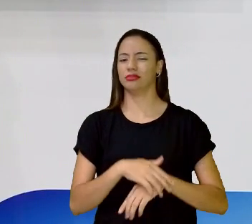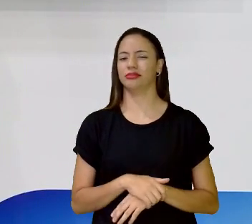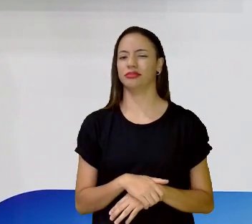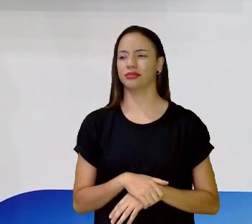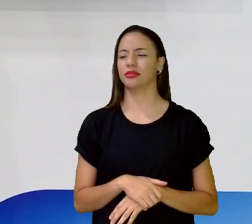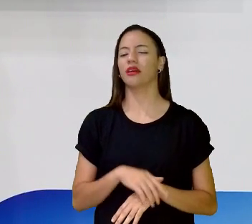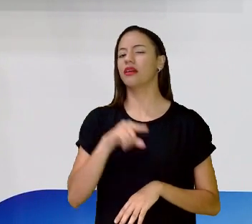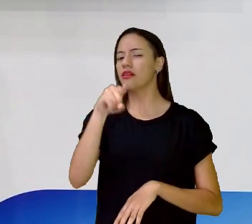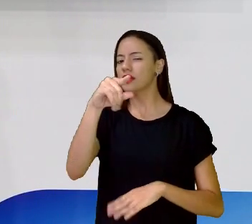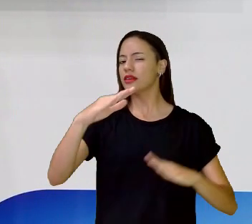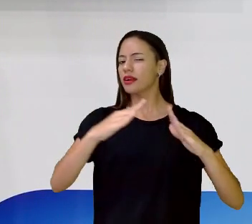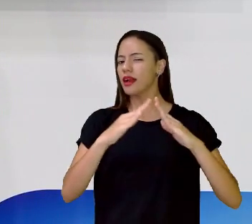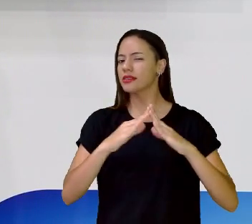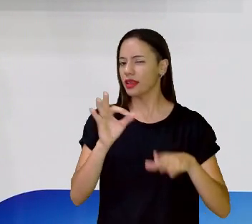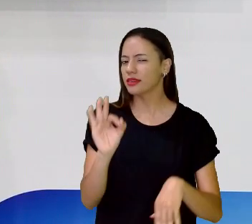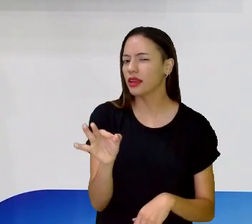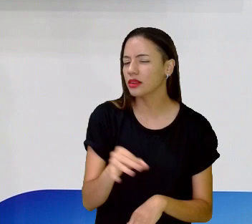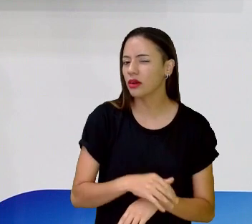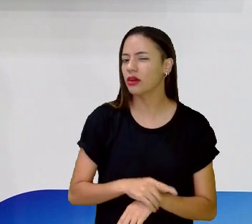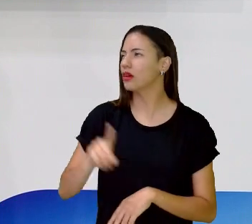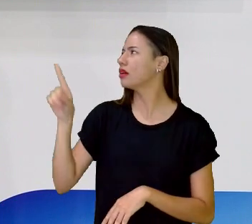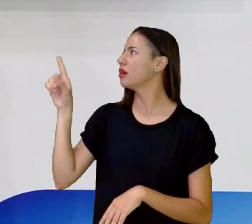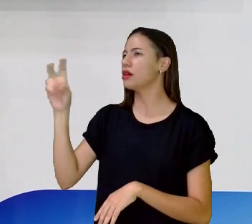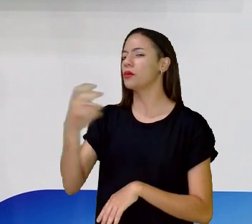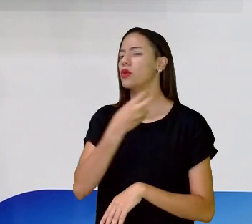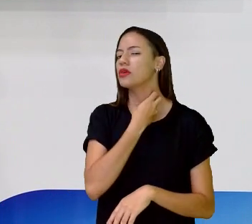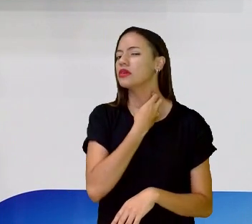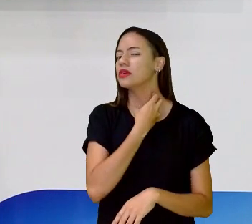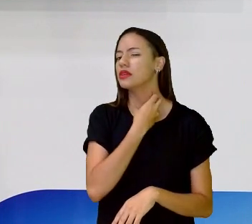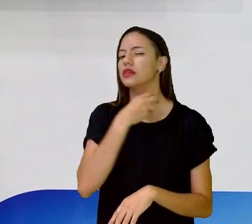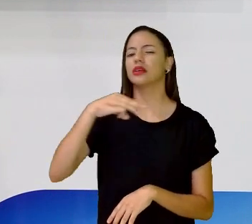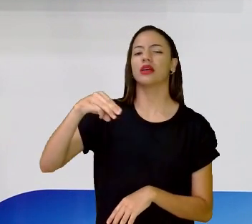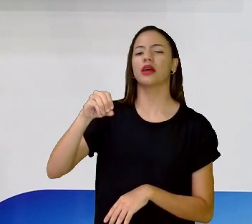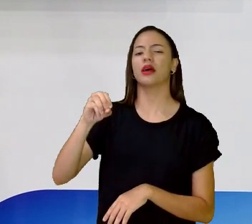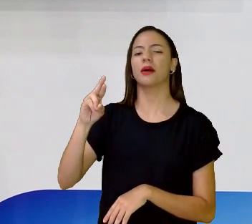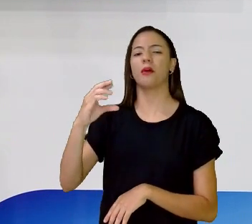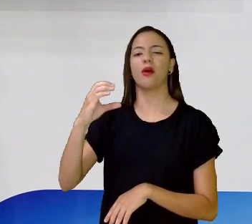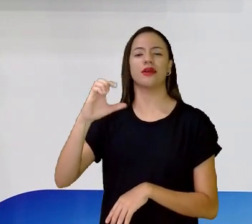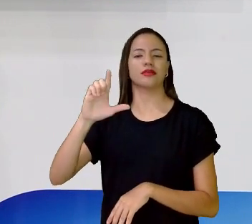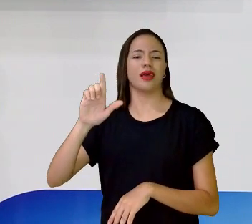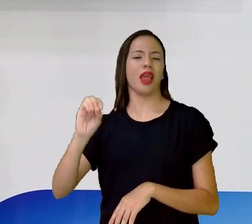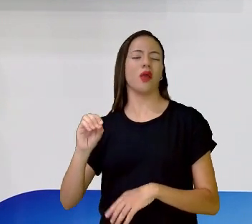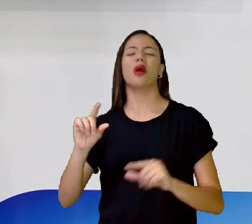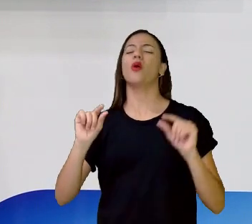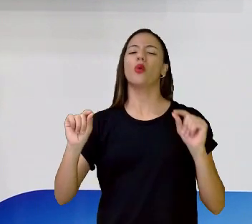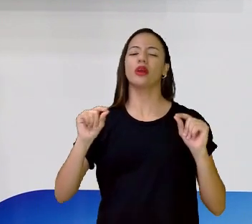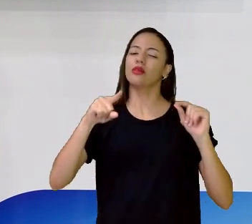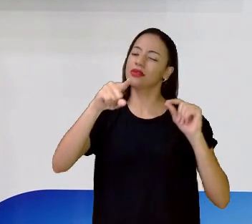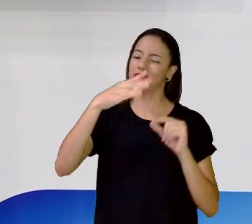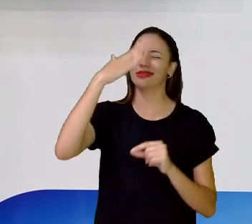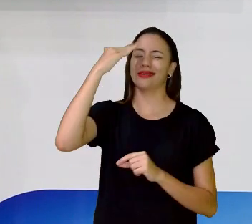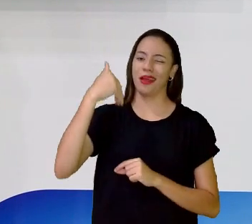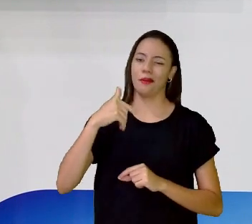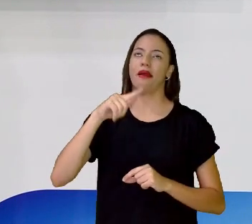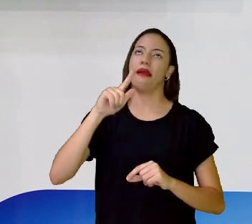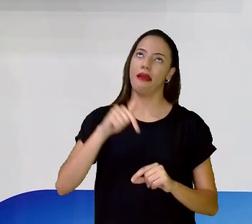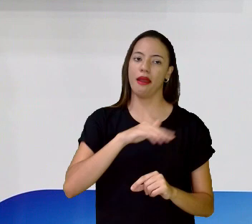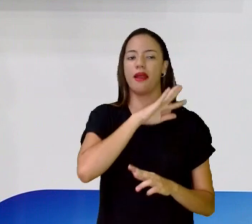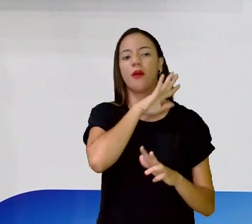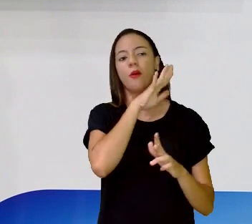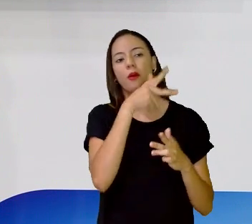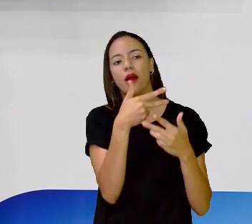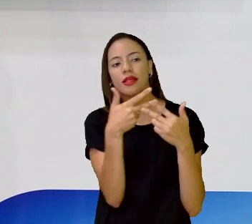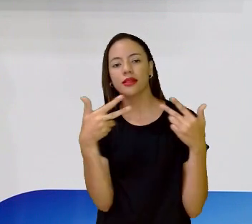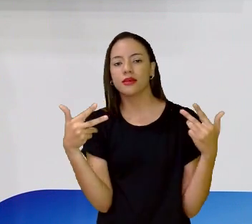acertou? O que é um morcego? Segundo a nossa interpretação. Claro, eu sei que vocês sabem. O morcego é um animalzinho, né? E tal.